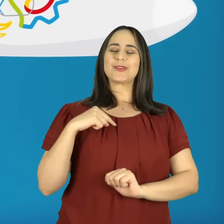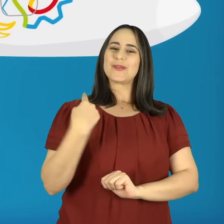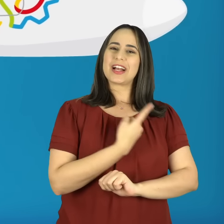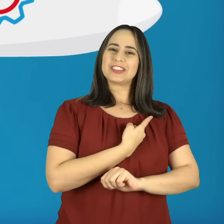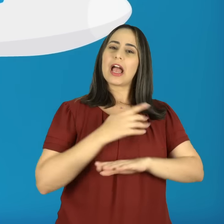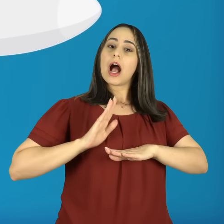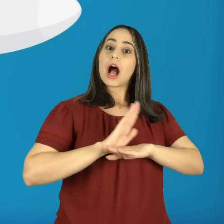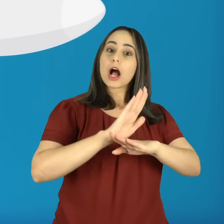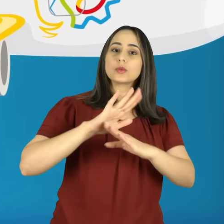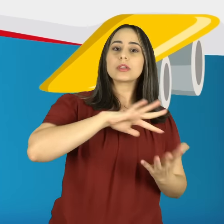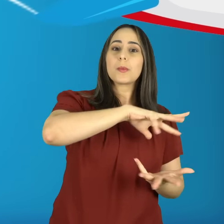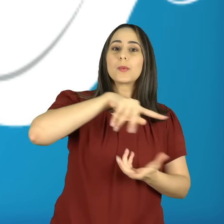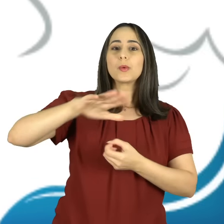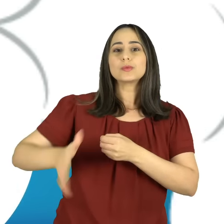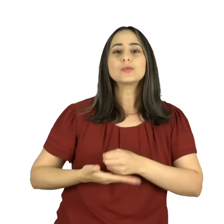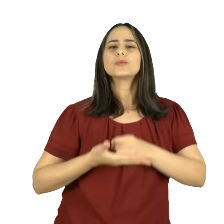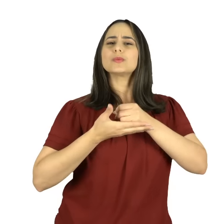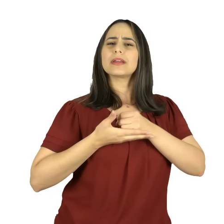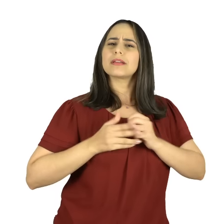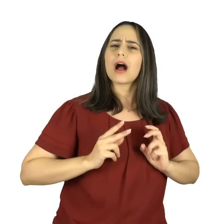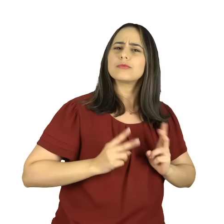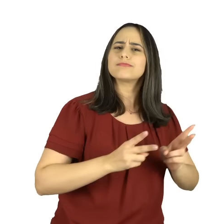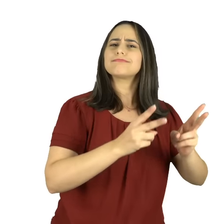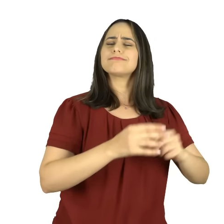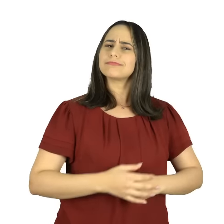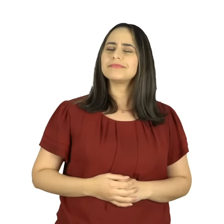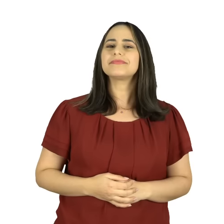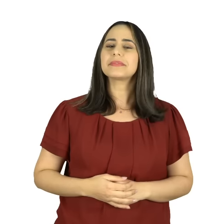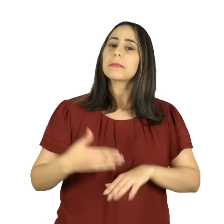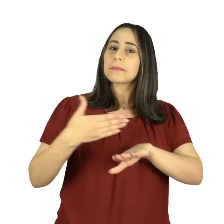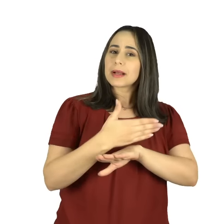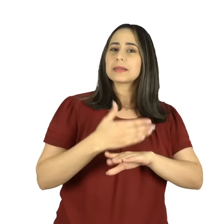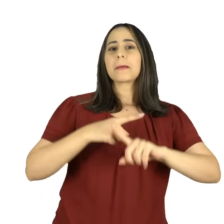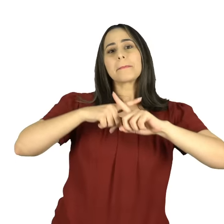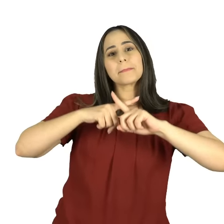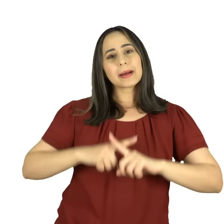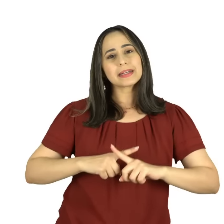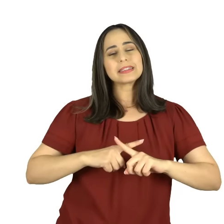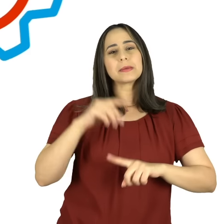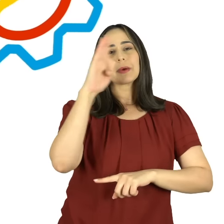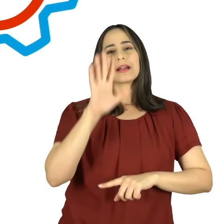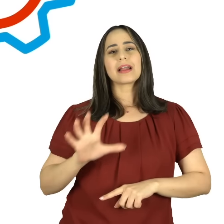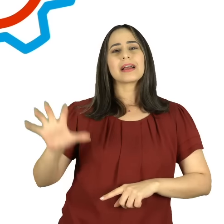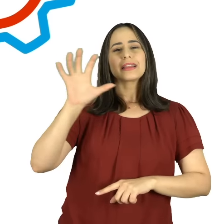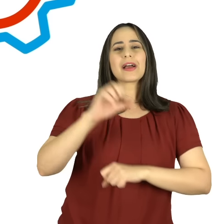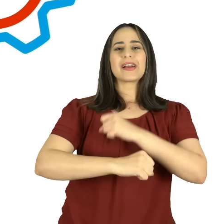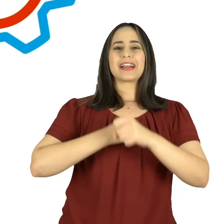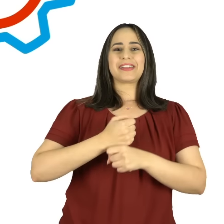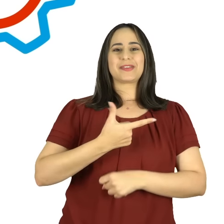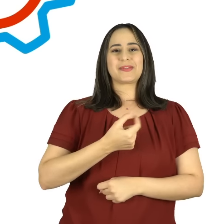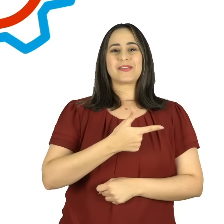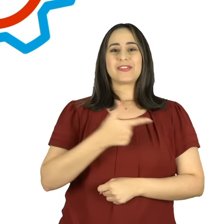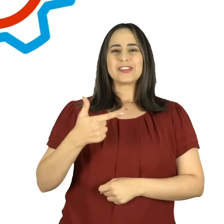Embarque com a gente e ajude a manter o mundo sustentável! Participe da Olimpíada Nacional de Eficiência